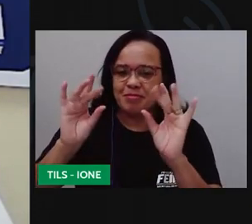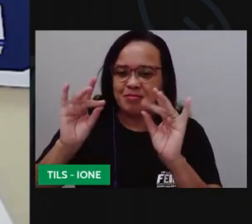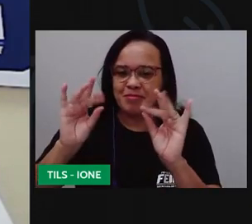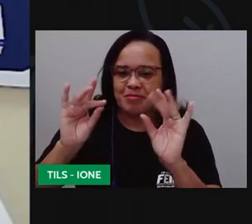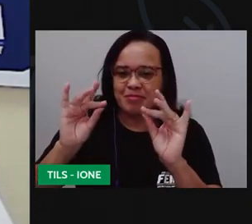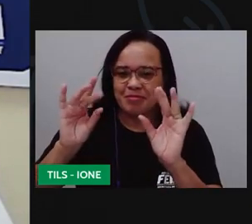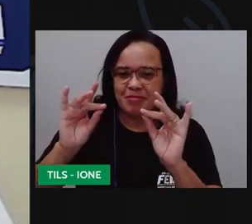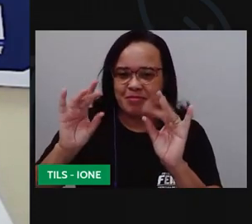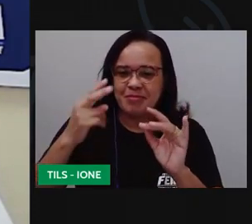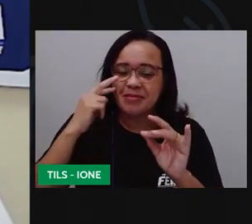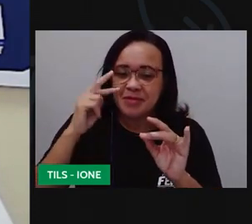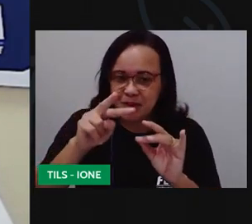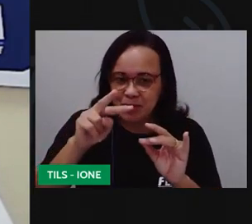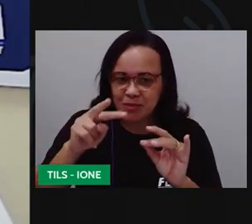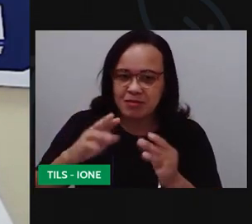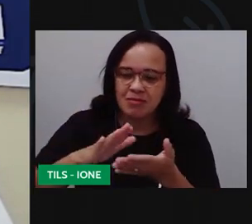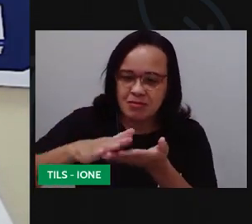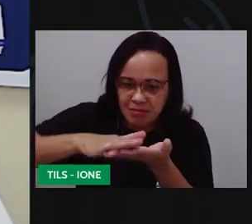tá vendo?